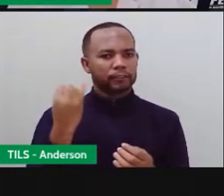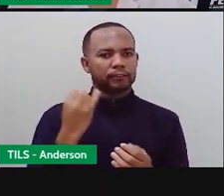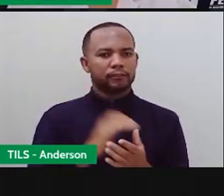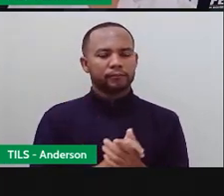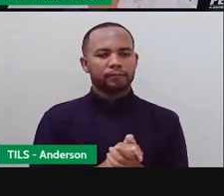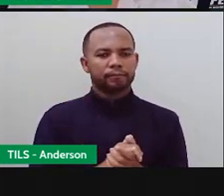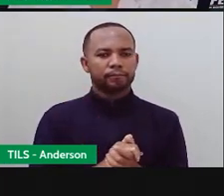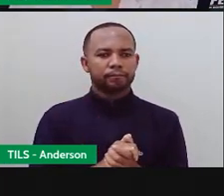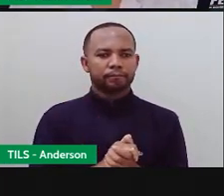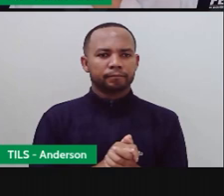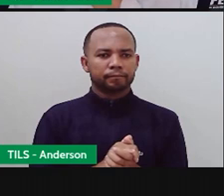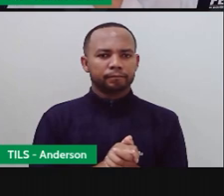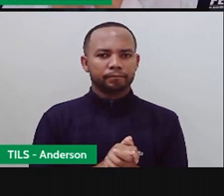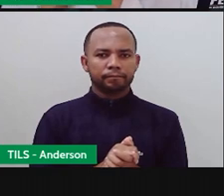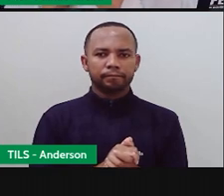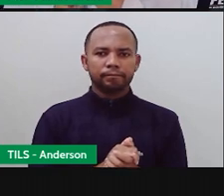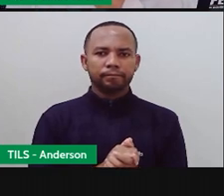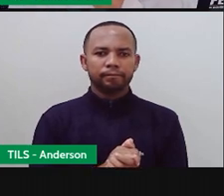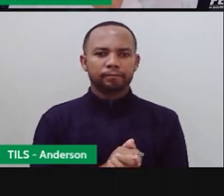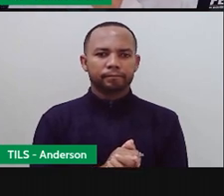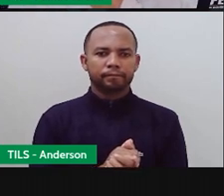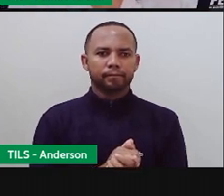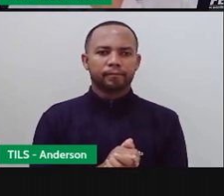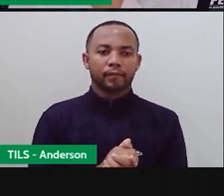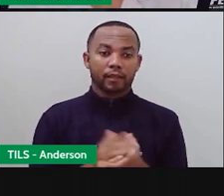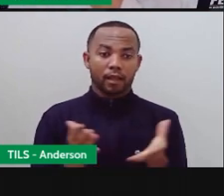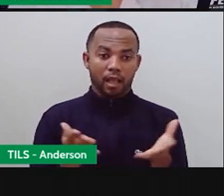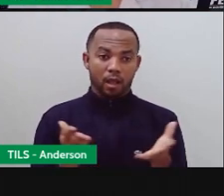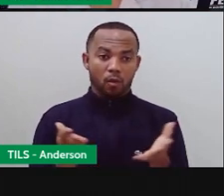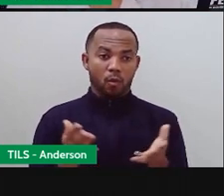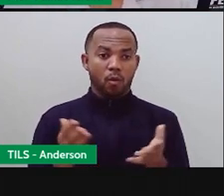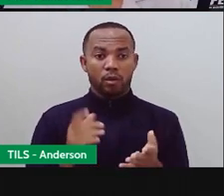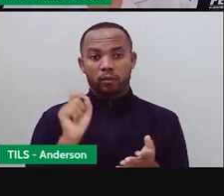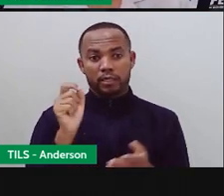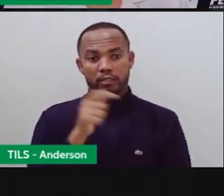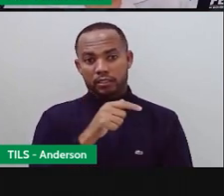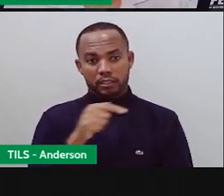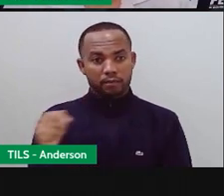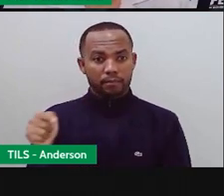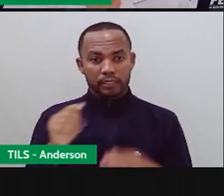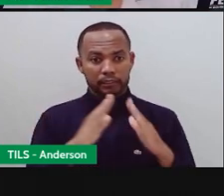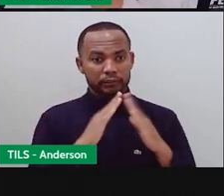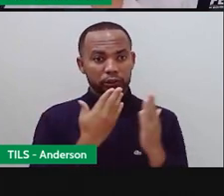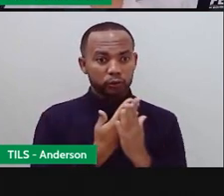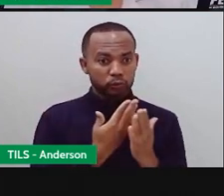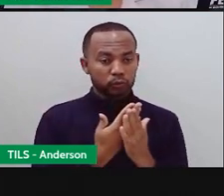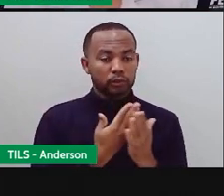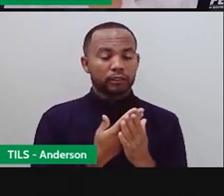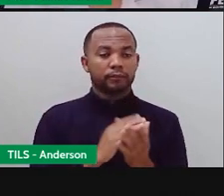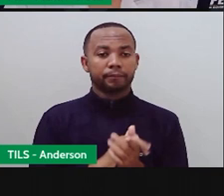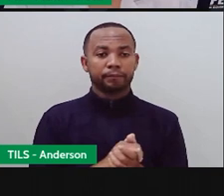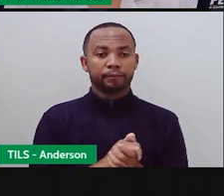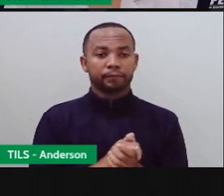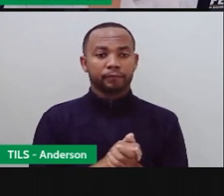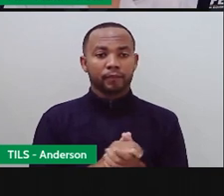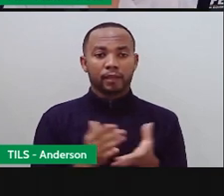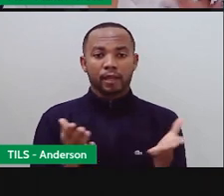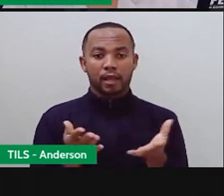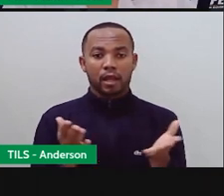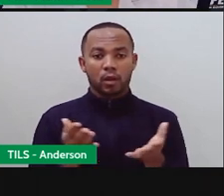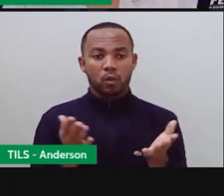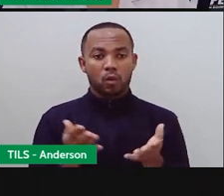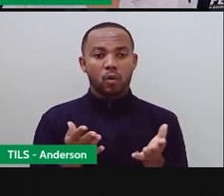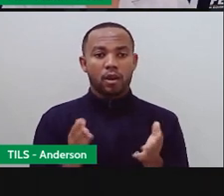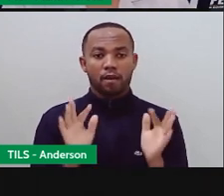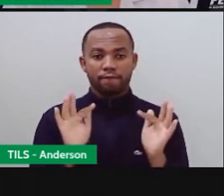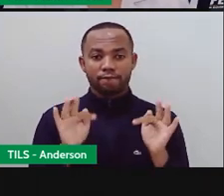dezena e unidade Porque isso é o que vamos trabalhar aqui essa semana Tá bom? Bom, vamos ficar por aqui E,